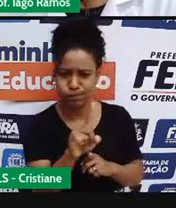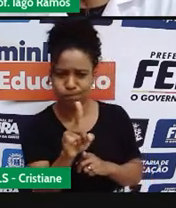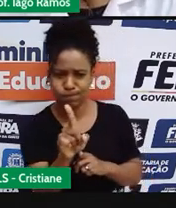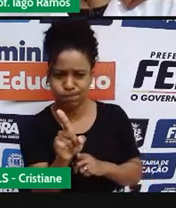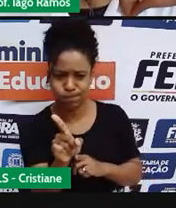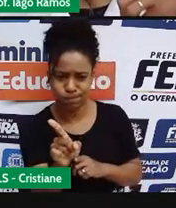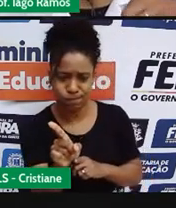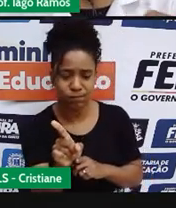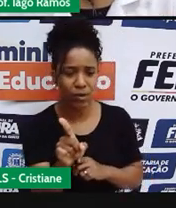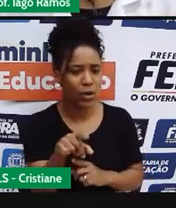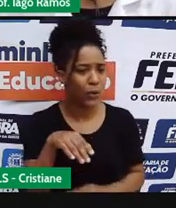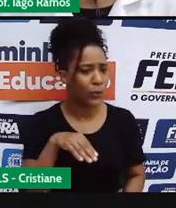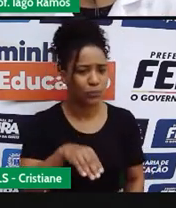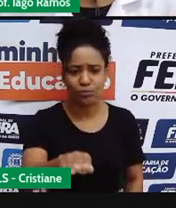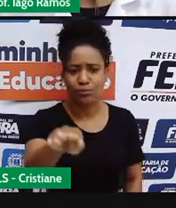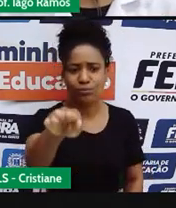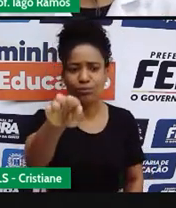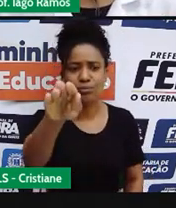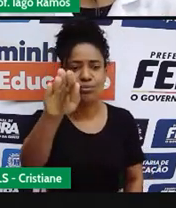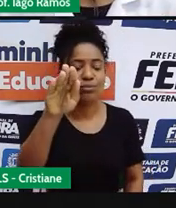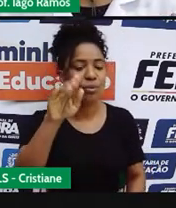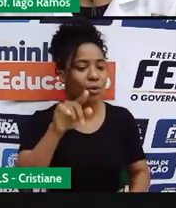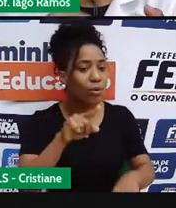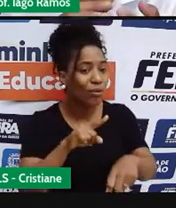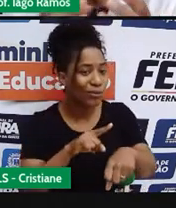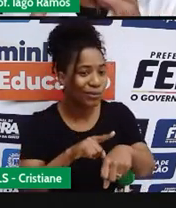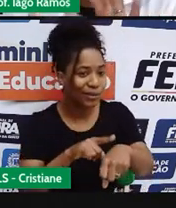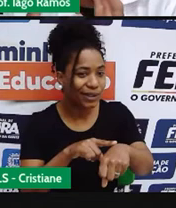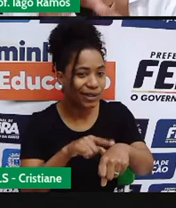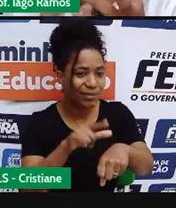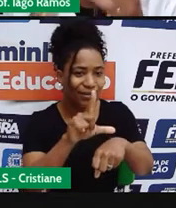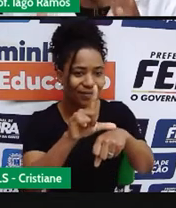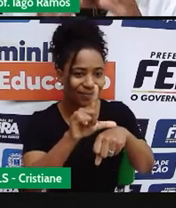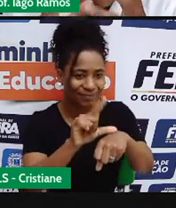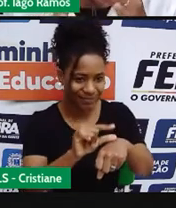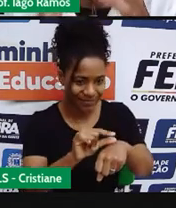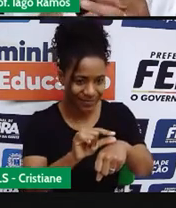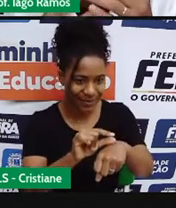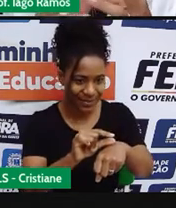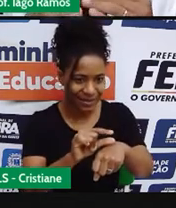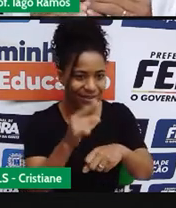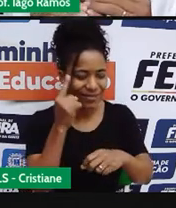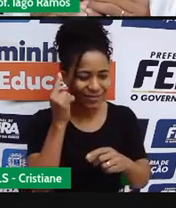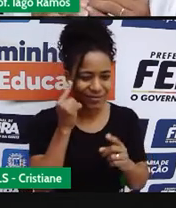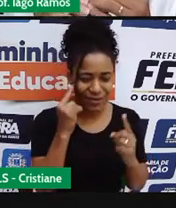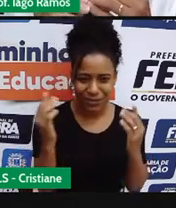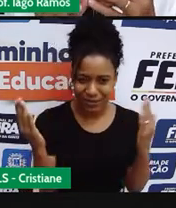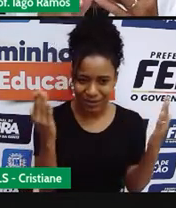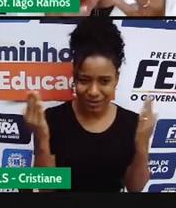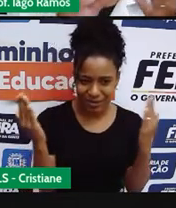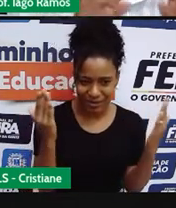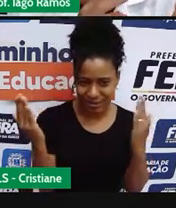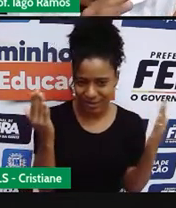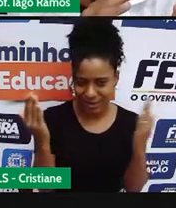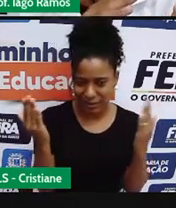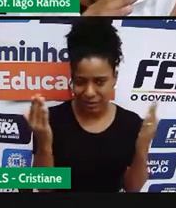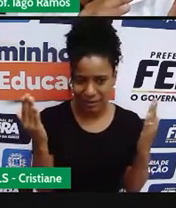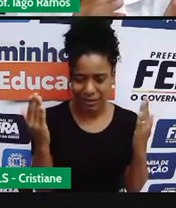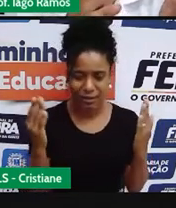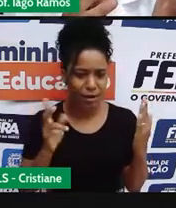diminuiu o tempo de viagem. Ou seja, tem uma relação aí entre a velocidade